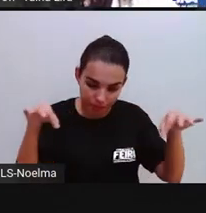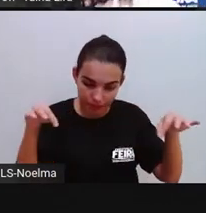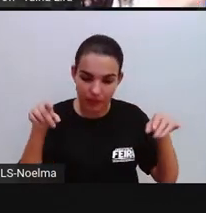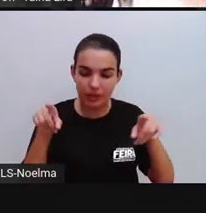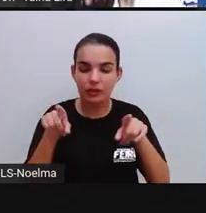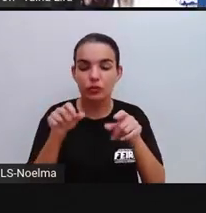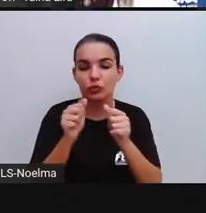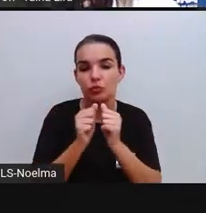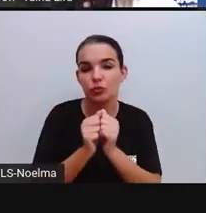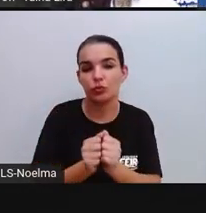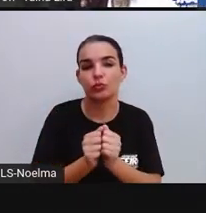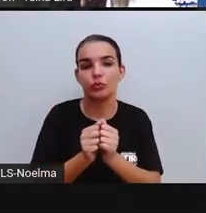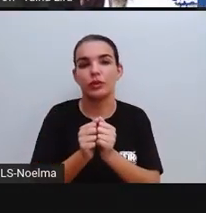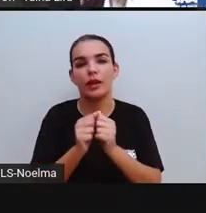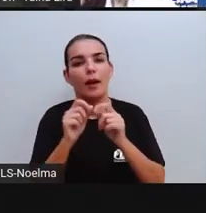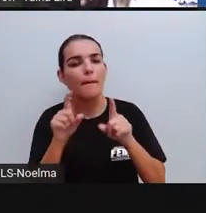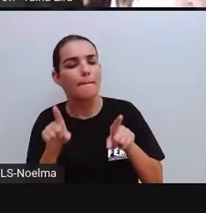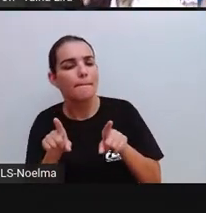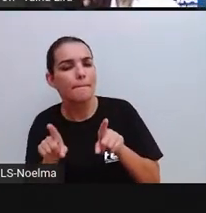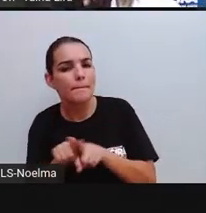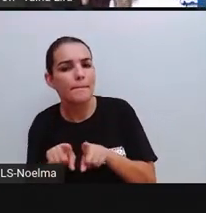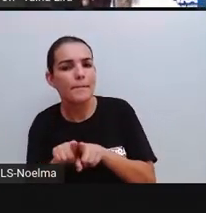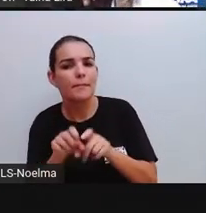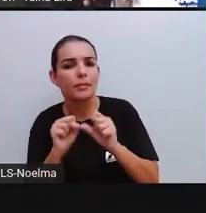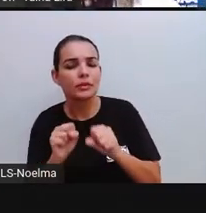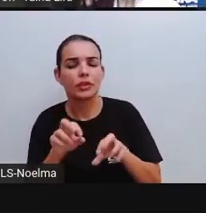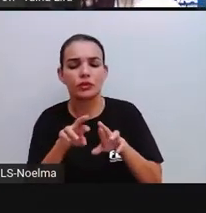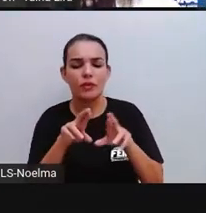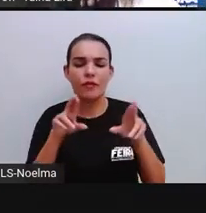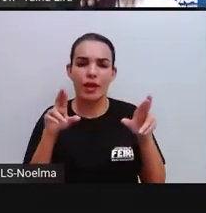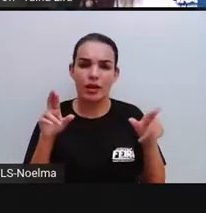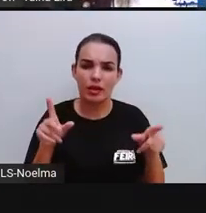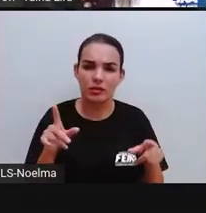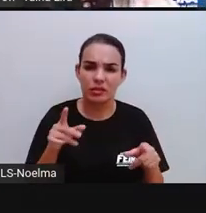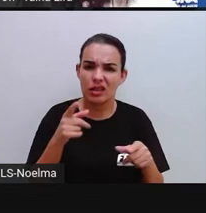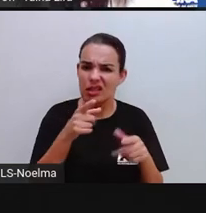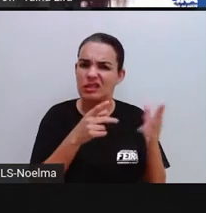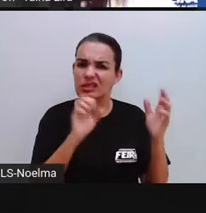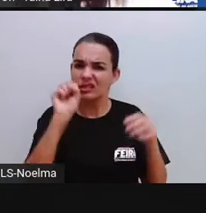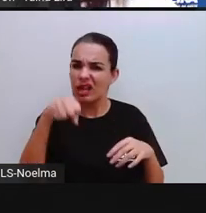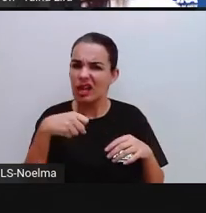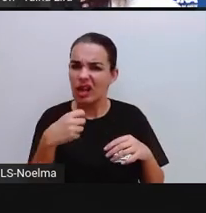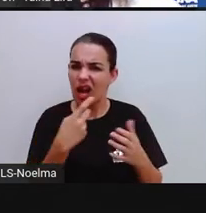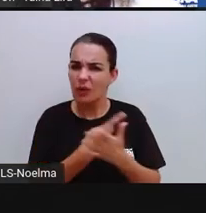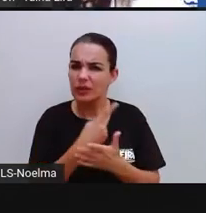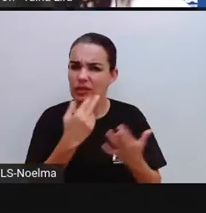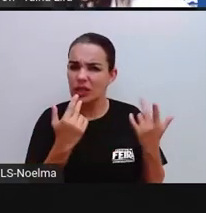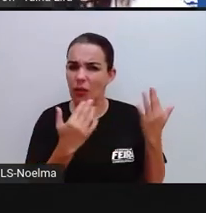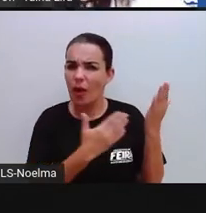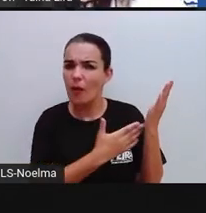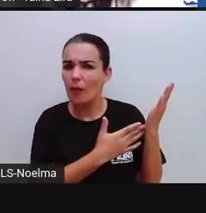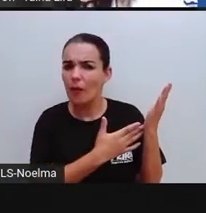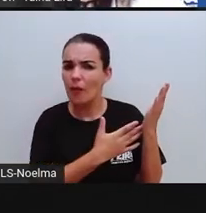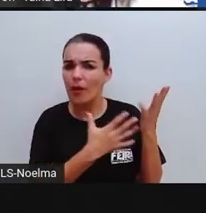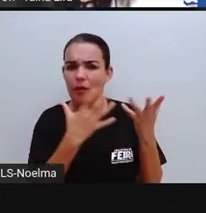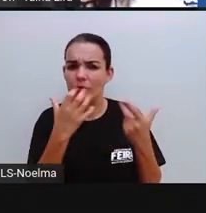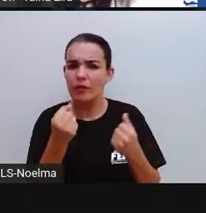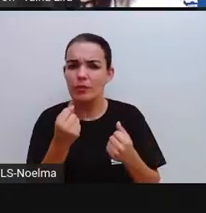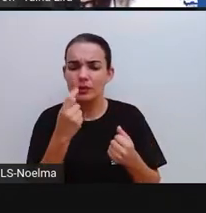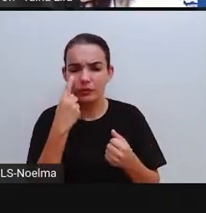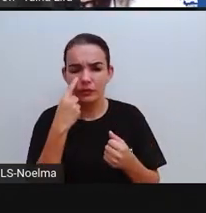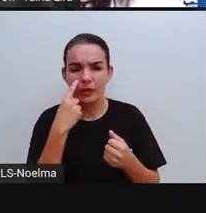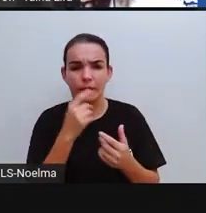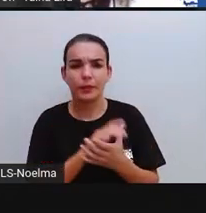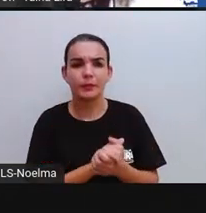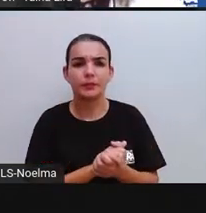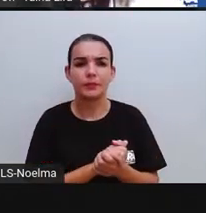geométricas ou sólidas onde esses números seriam diferentes. Será que isso vai acontecer agora com esse cubo? Então, vamos contar as arestas aqui